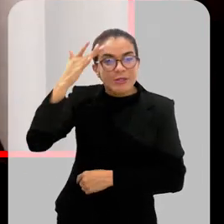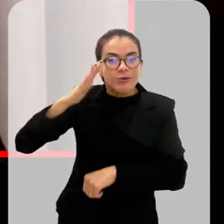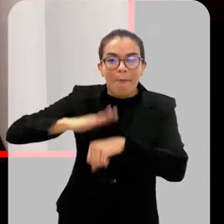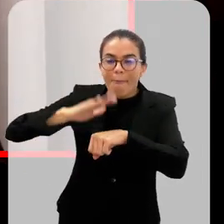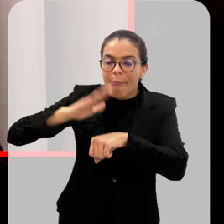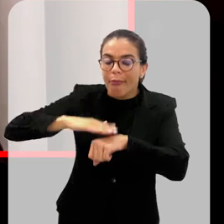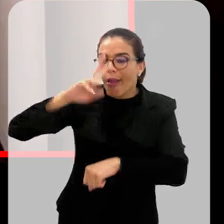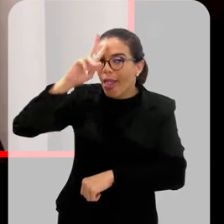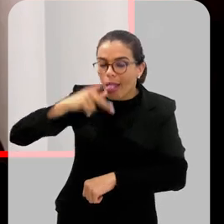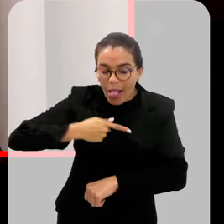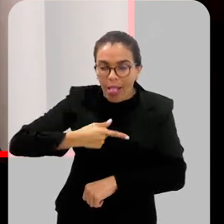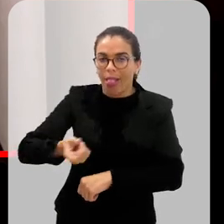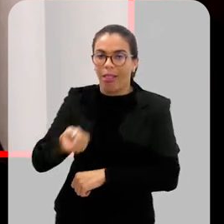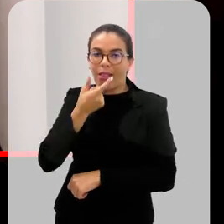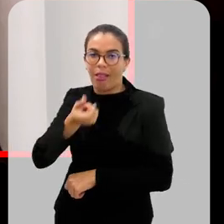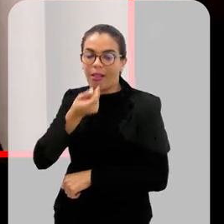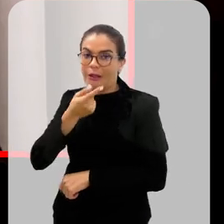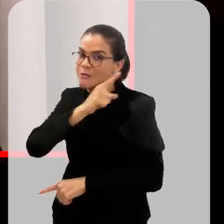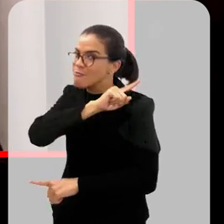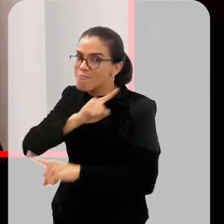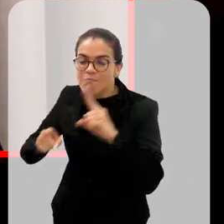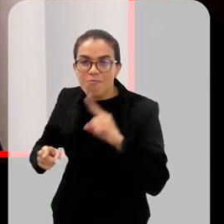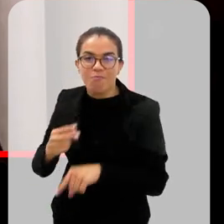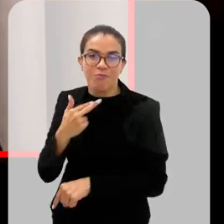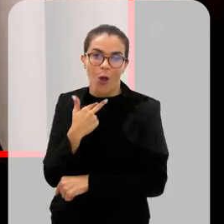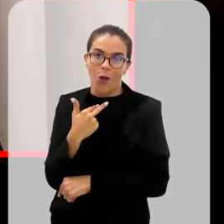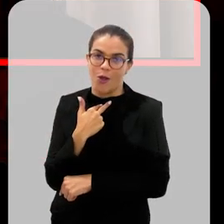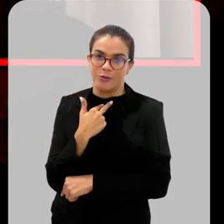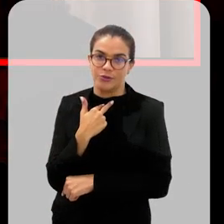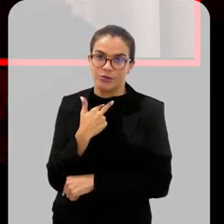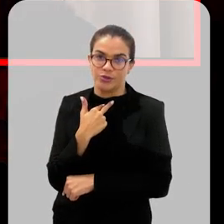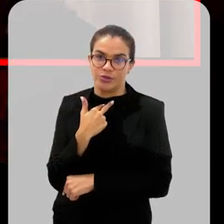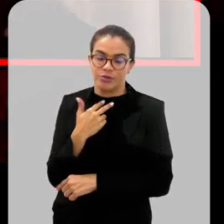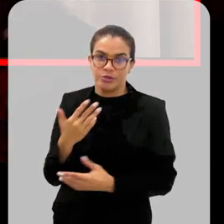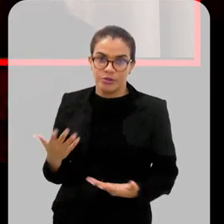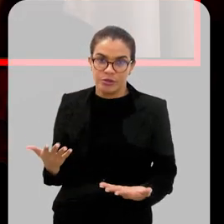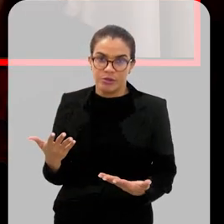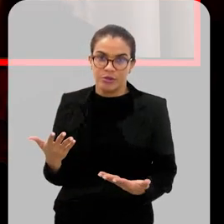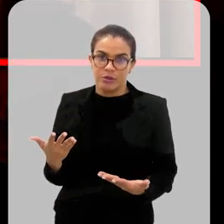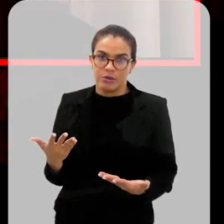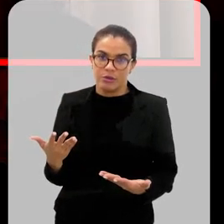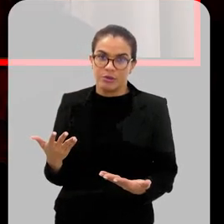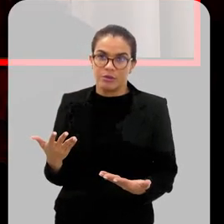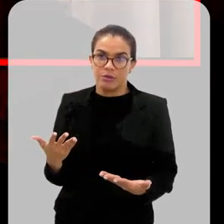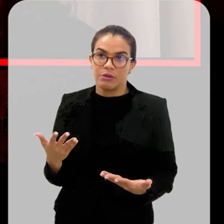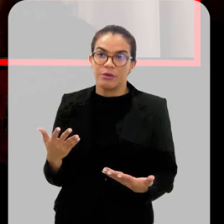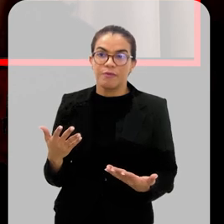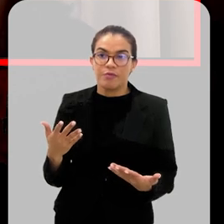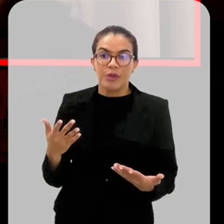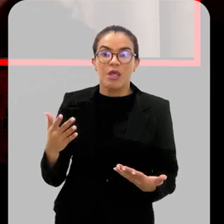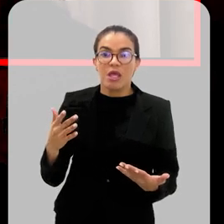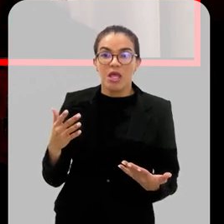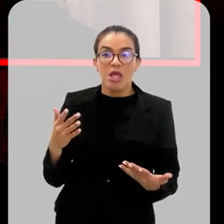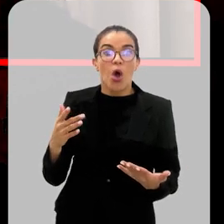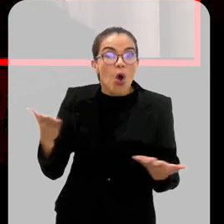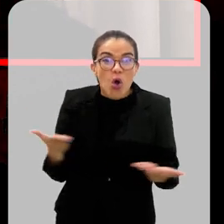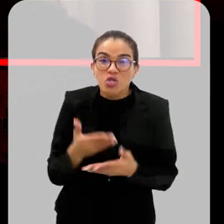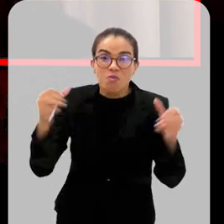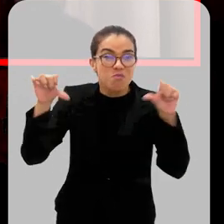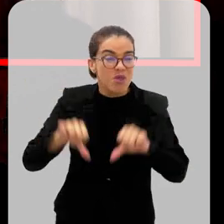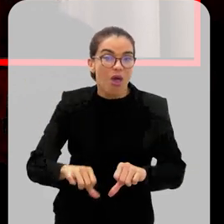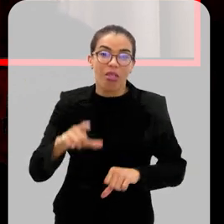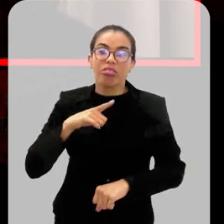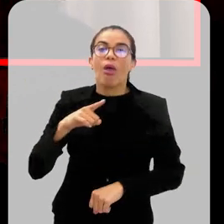verdade. Mas é importante que durante um quadro de dengue não se tome anti-inflamatório. Vai tomar um antitérmico com a emergência. E hoje pior, né?